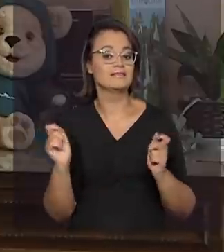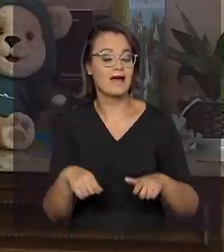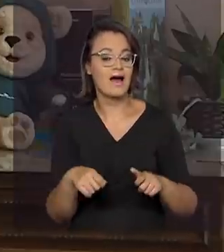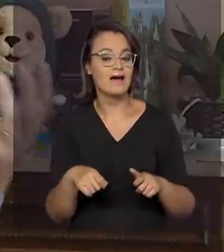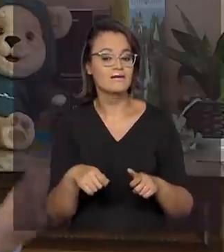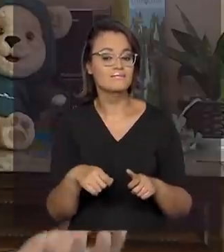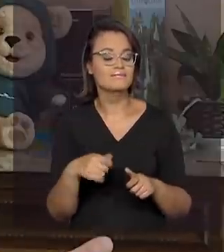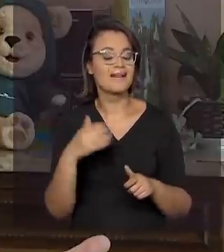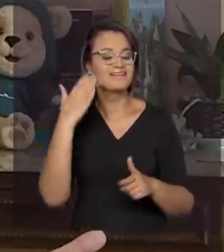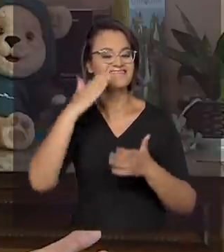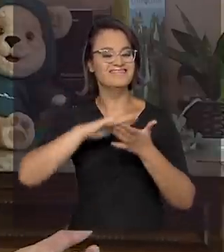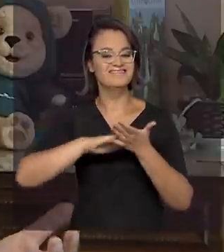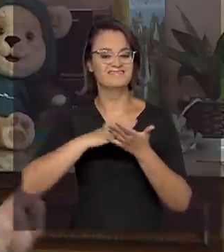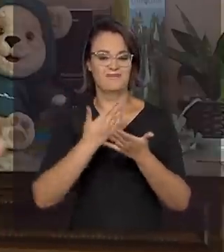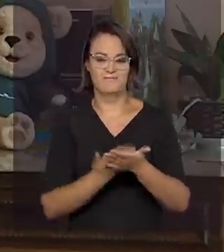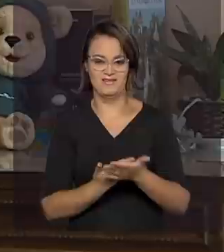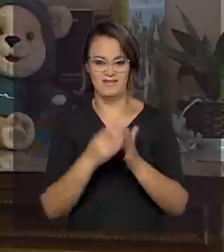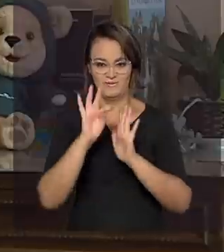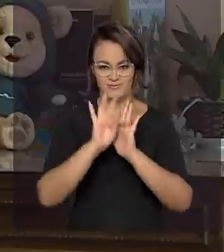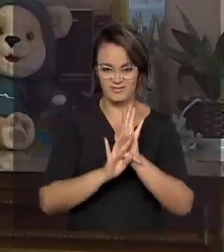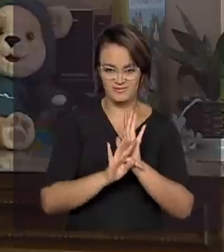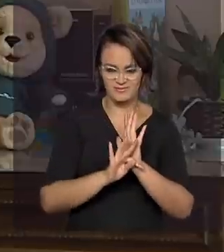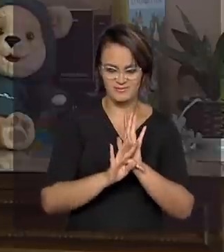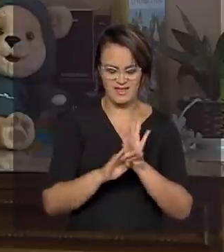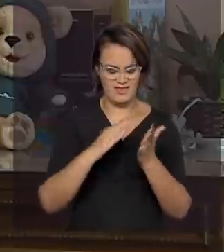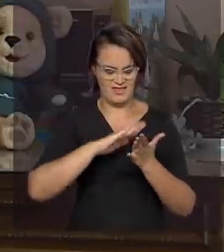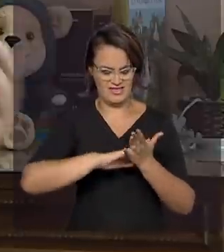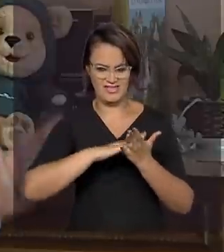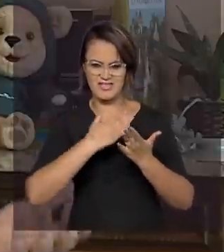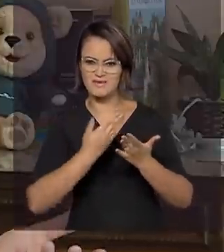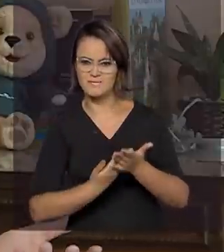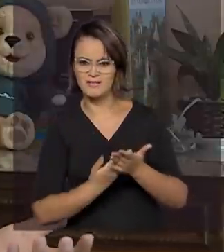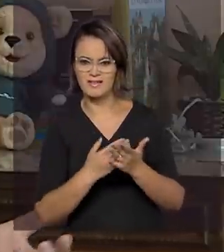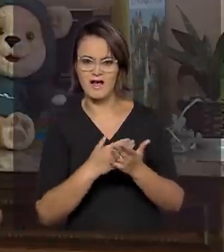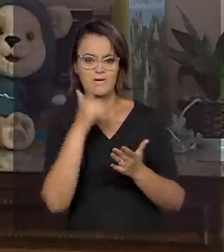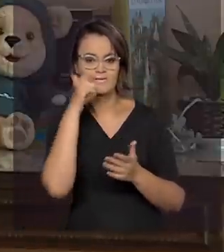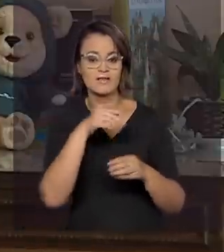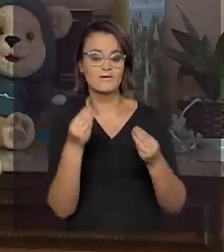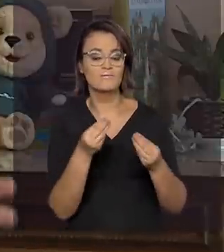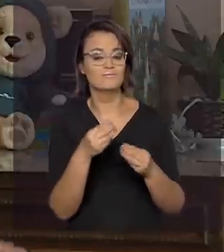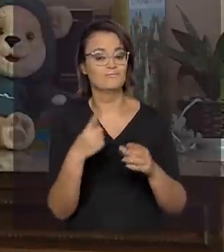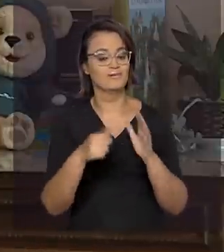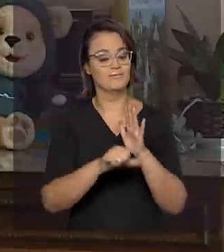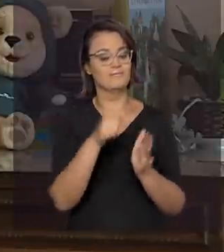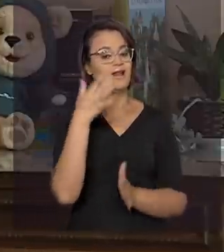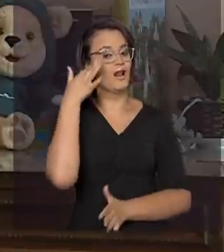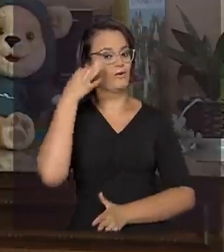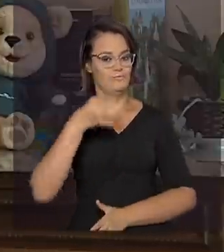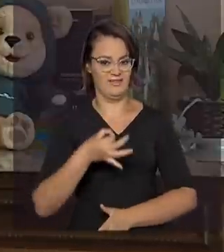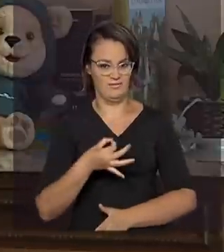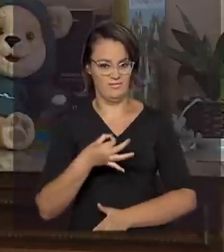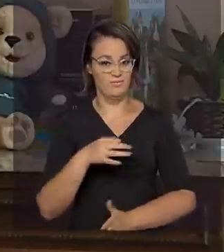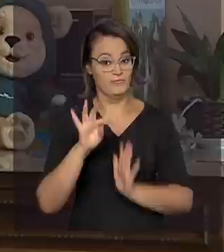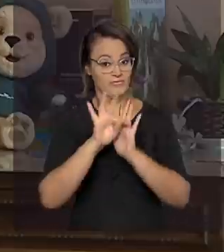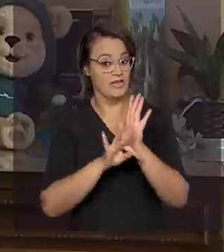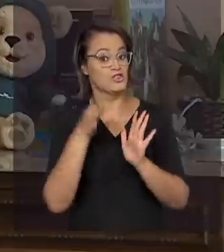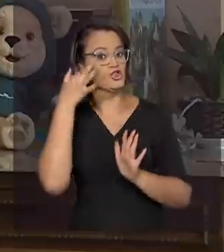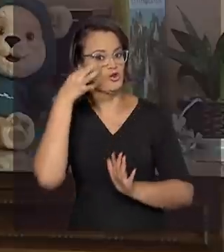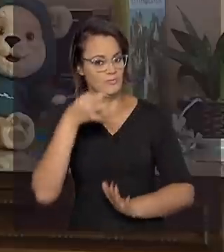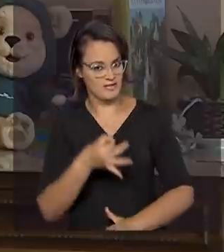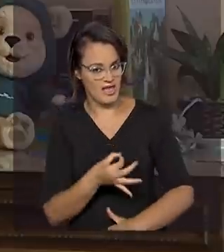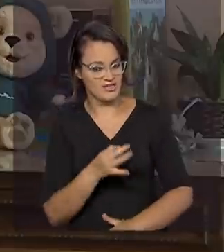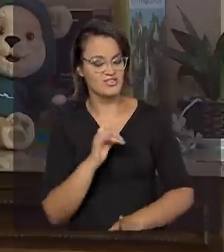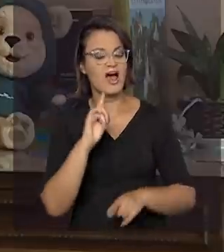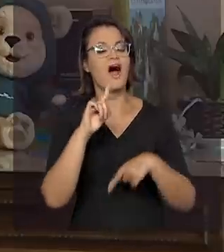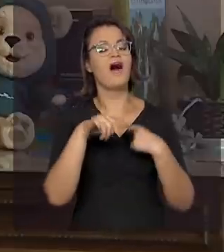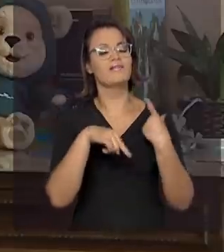interpretar o texto. E a interpretação decorre da compreensão. Você primeiro compreende um texto para depois,